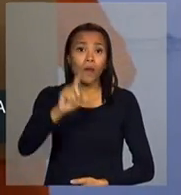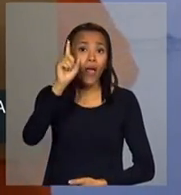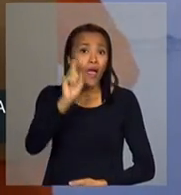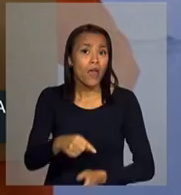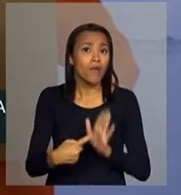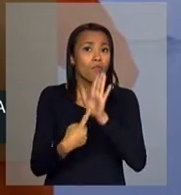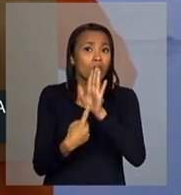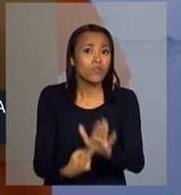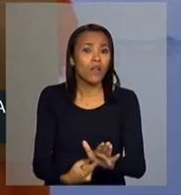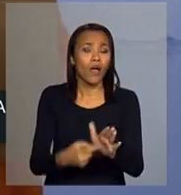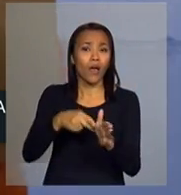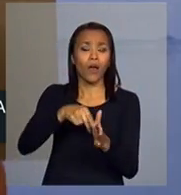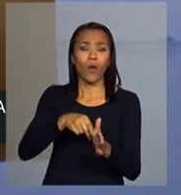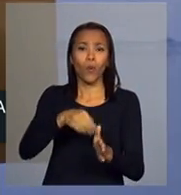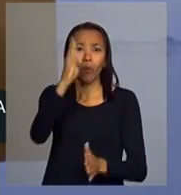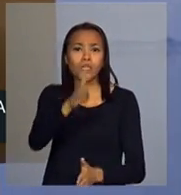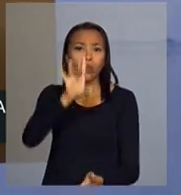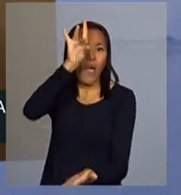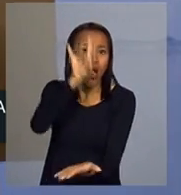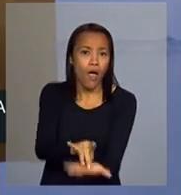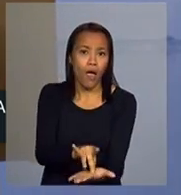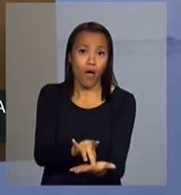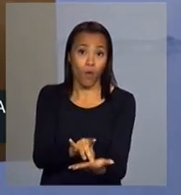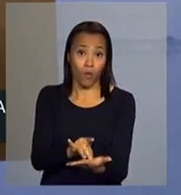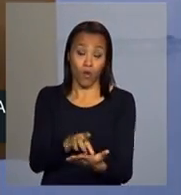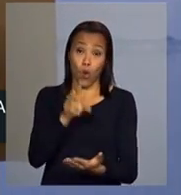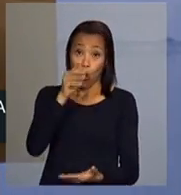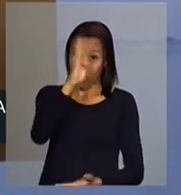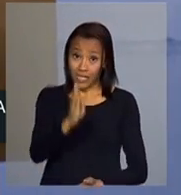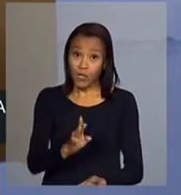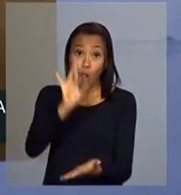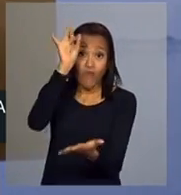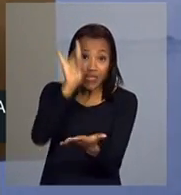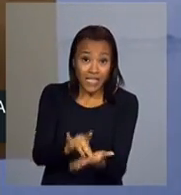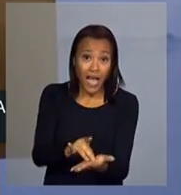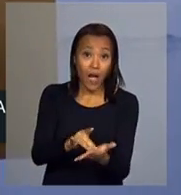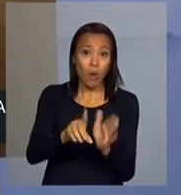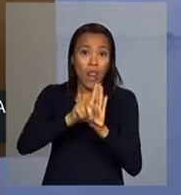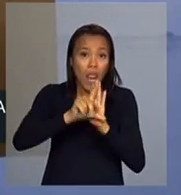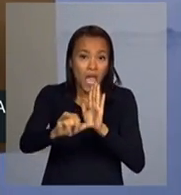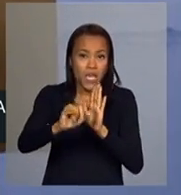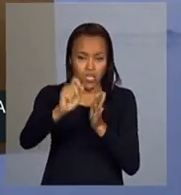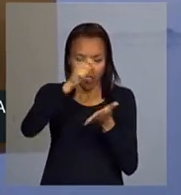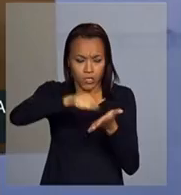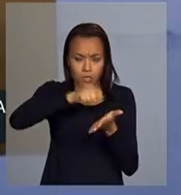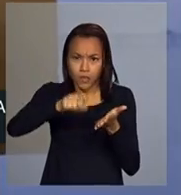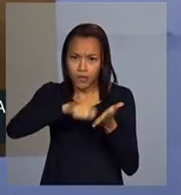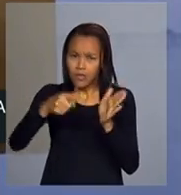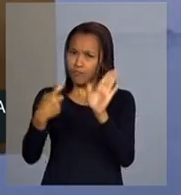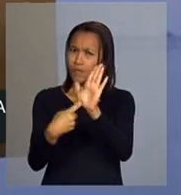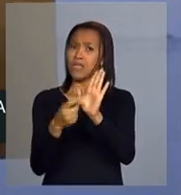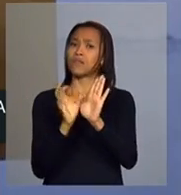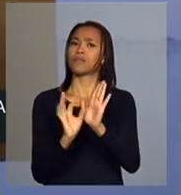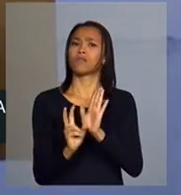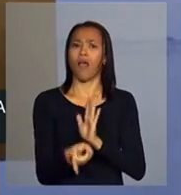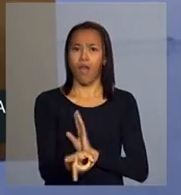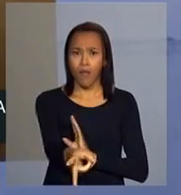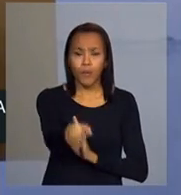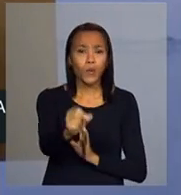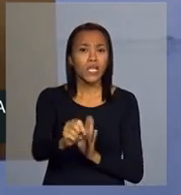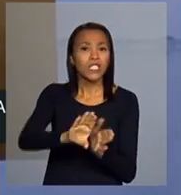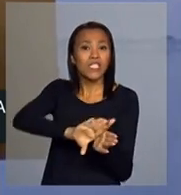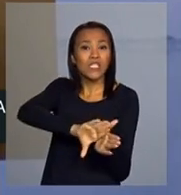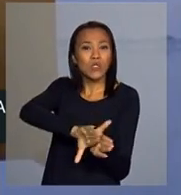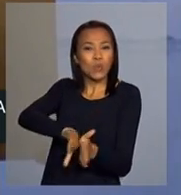Brasil real. O Brasil oficial sempre foi aquele que excluiu uma